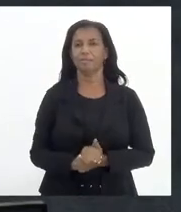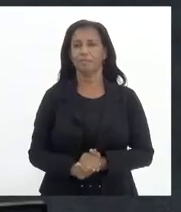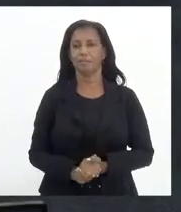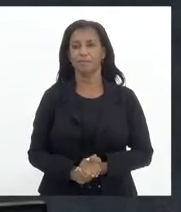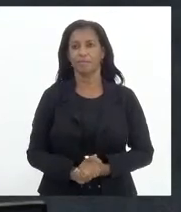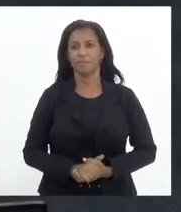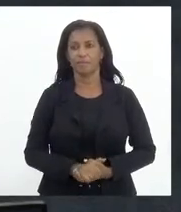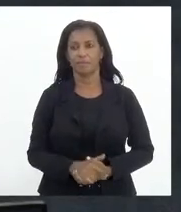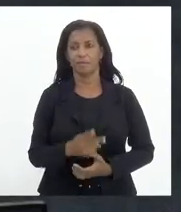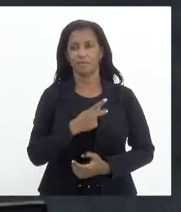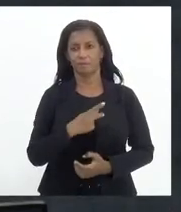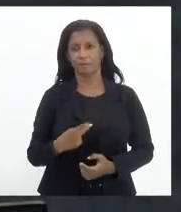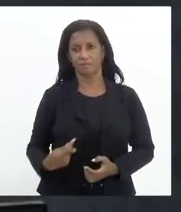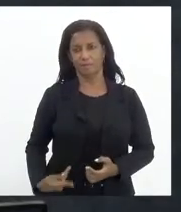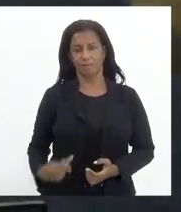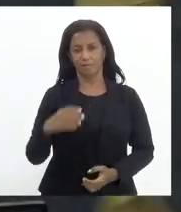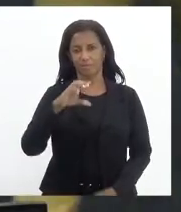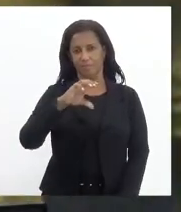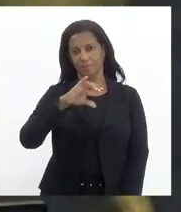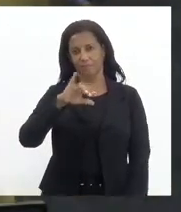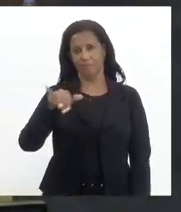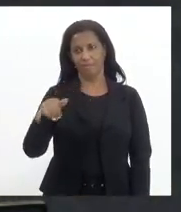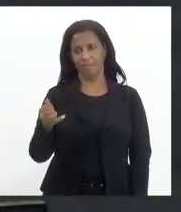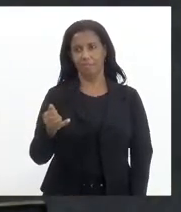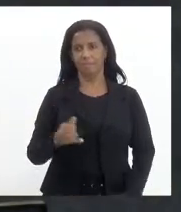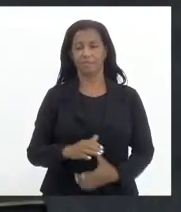presidente da CCJ,